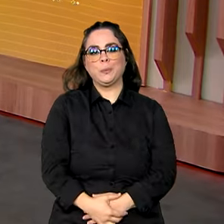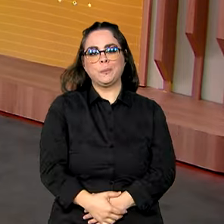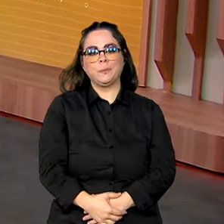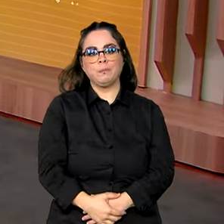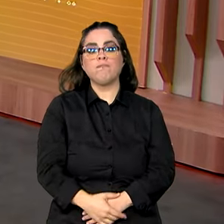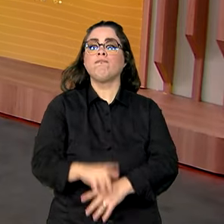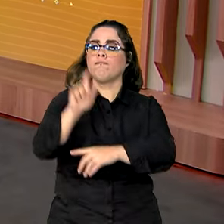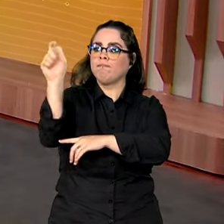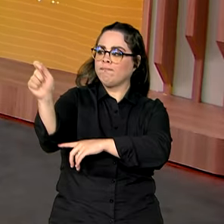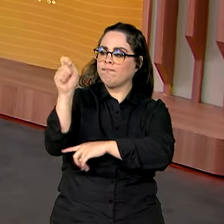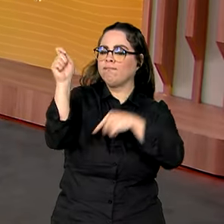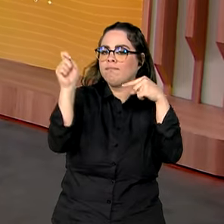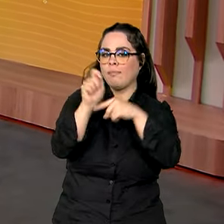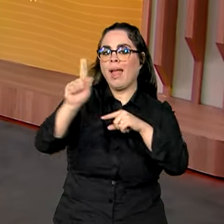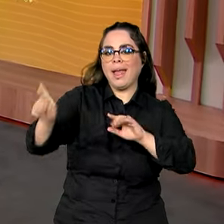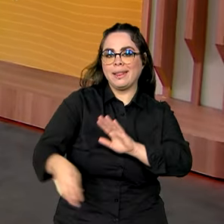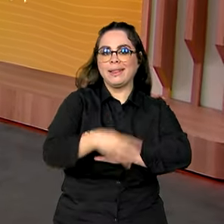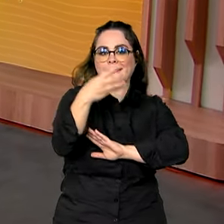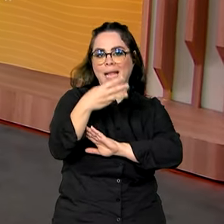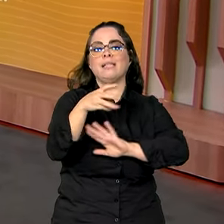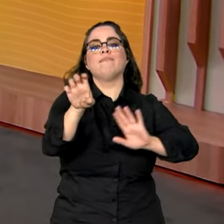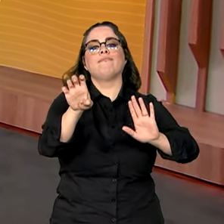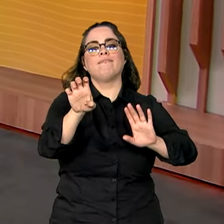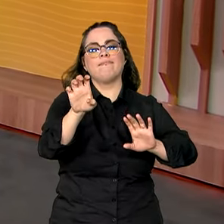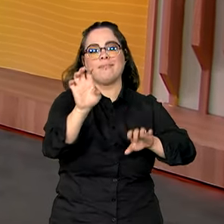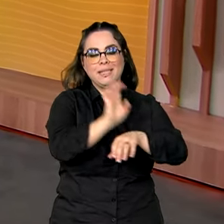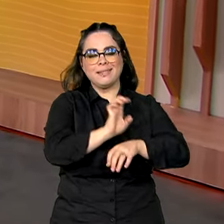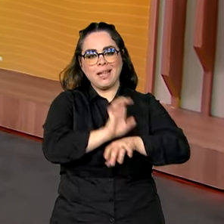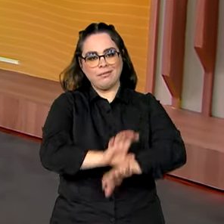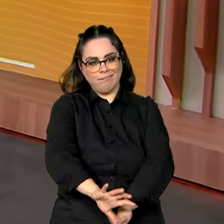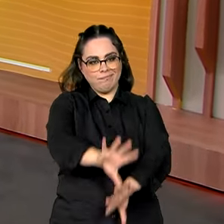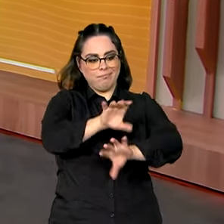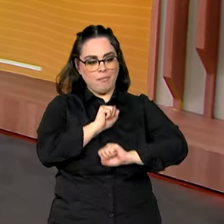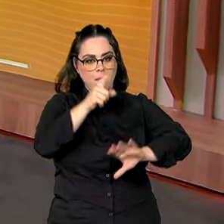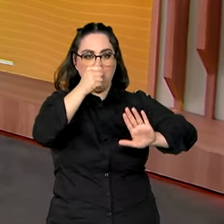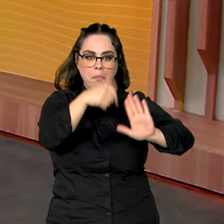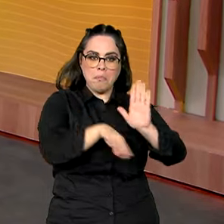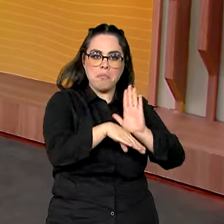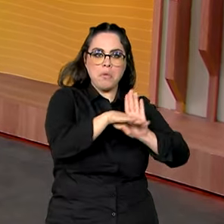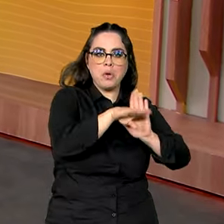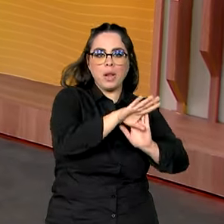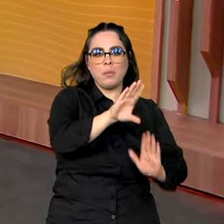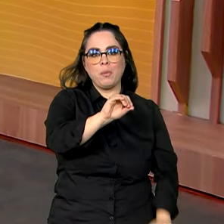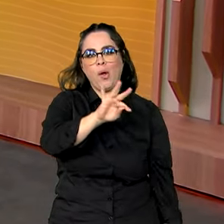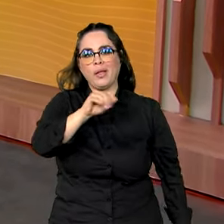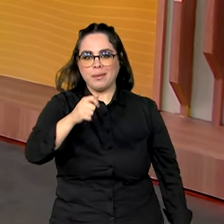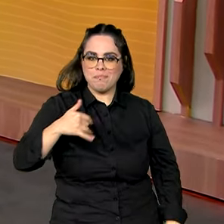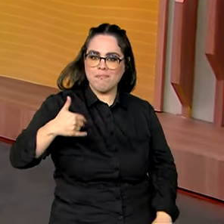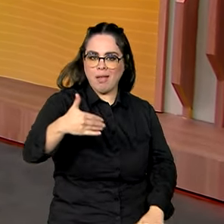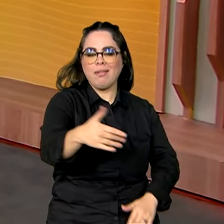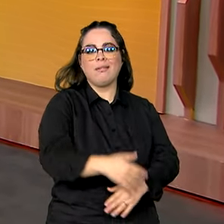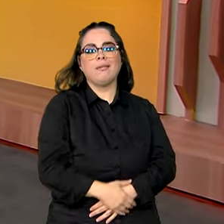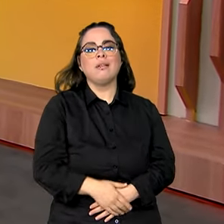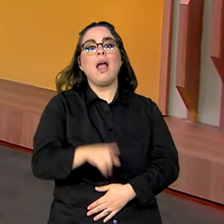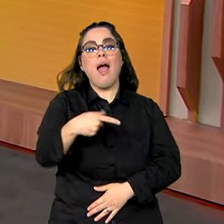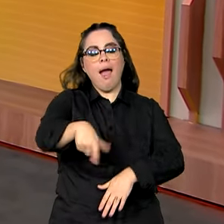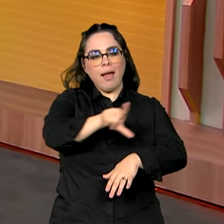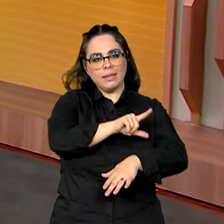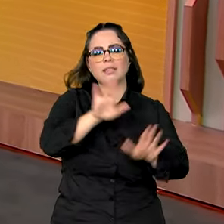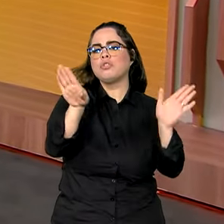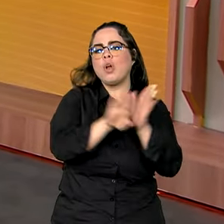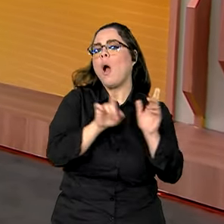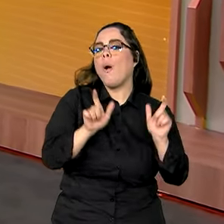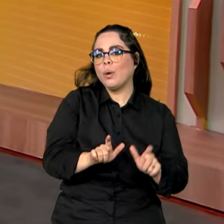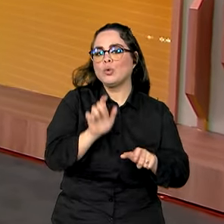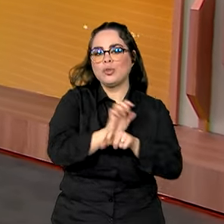E o Rio Grande do Sul é o terceiro estado a receber o programa Bota Pra Andar. Antes, a iniciativa chegou ao Pará e ao Rio de